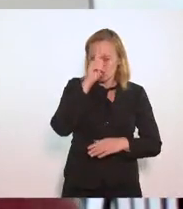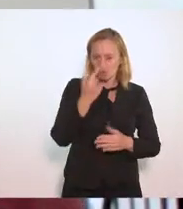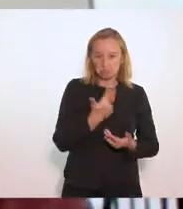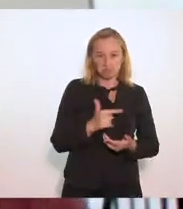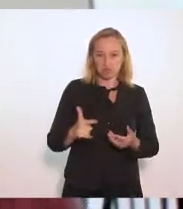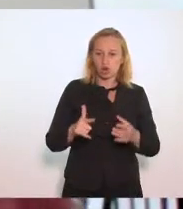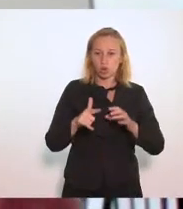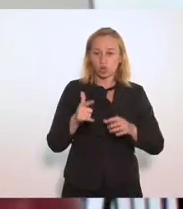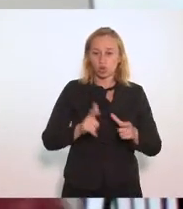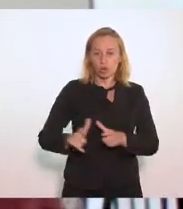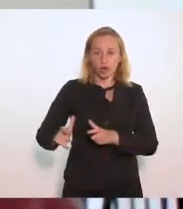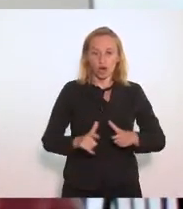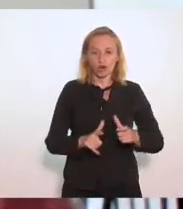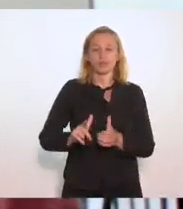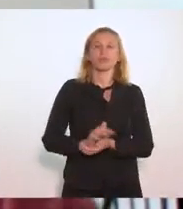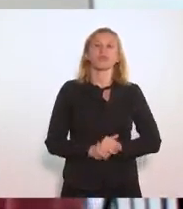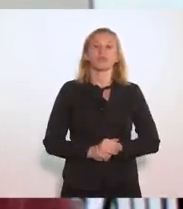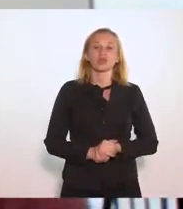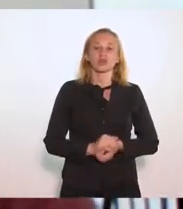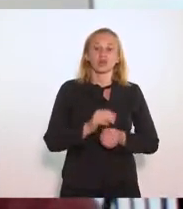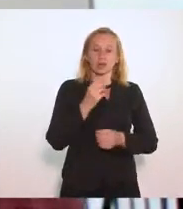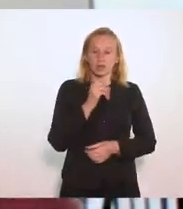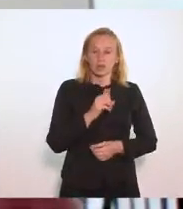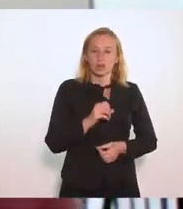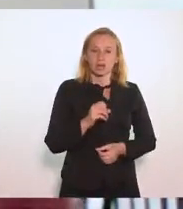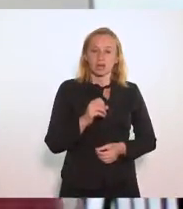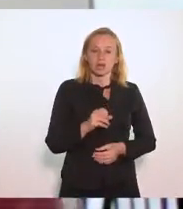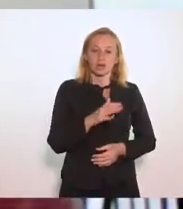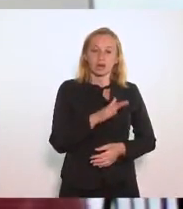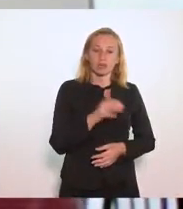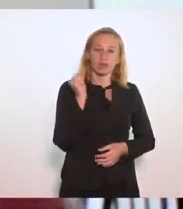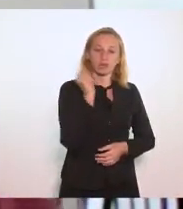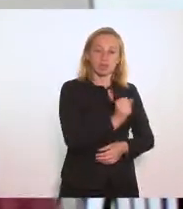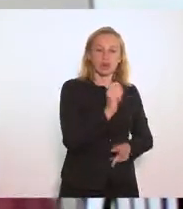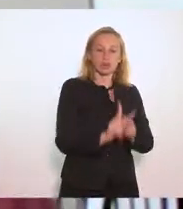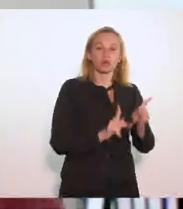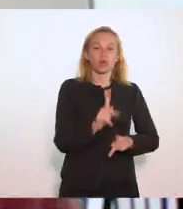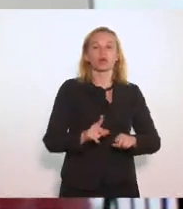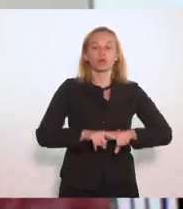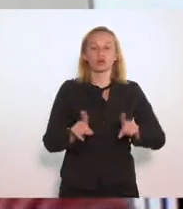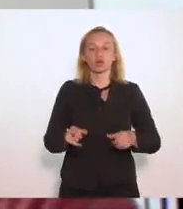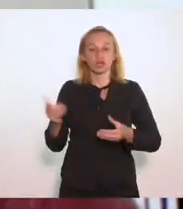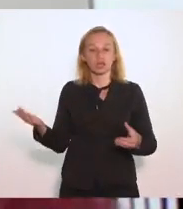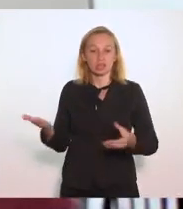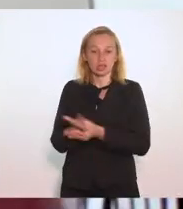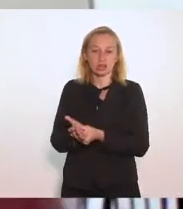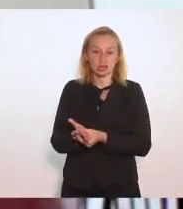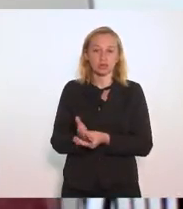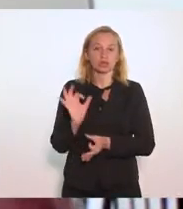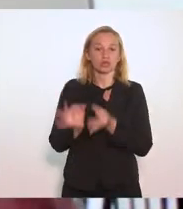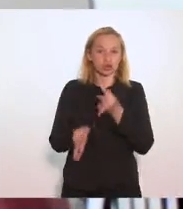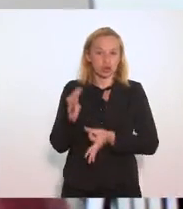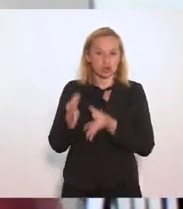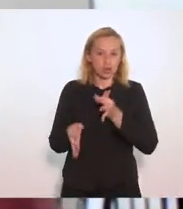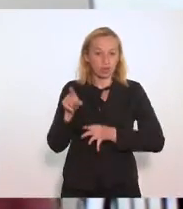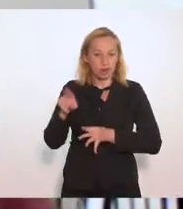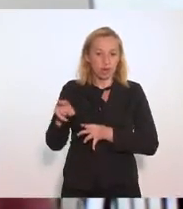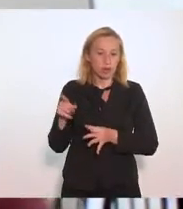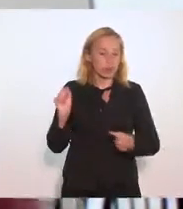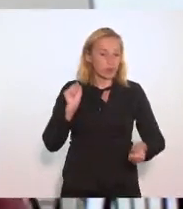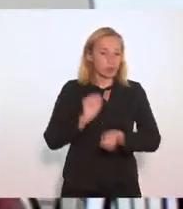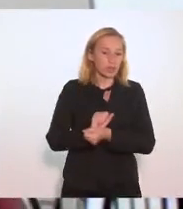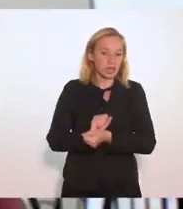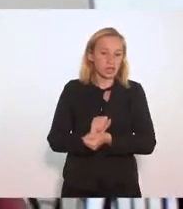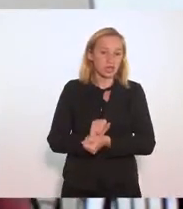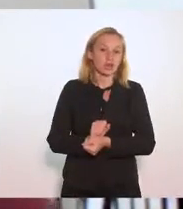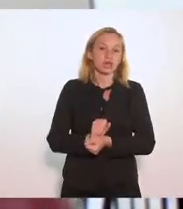circunstâncias é jogar a população para a morte. Por isso, entramos com a ação judicial, sim, para interromper as aulas do município do Rio, para interromper as aulas